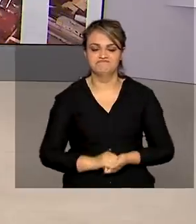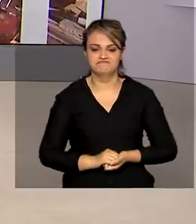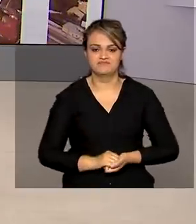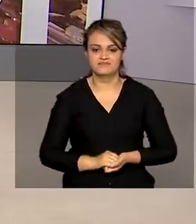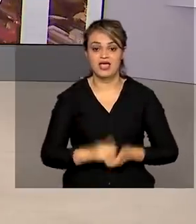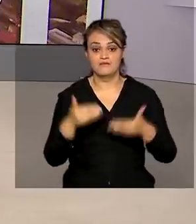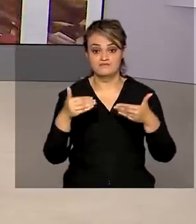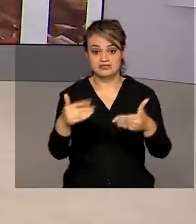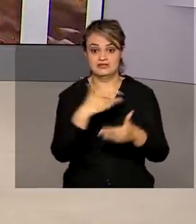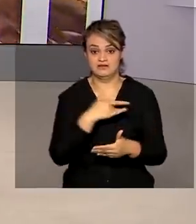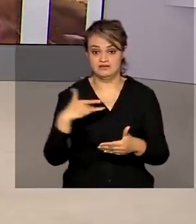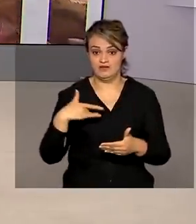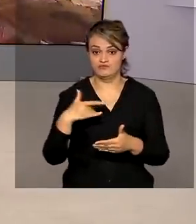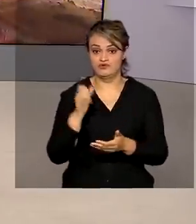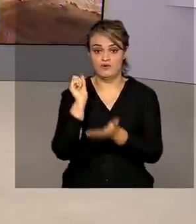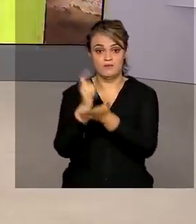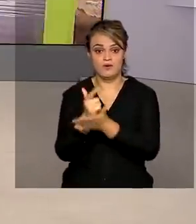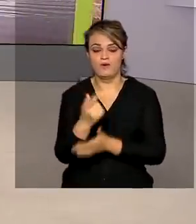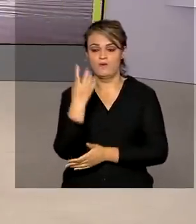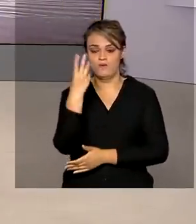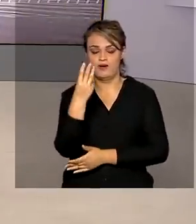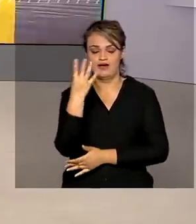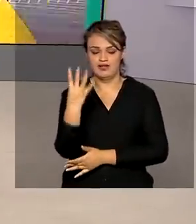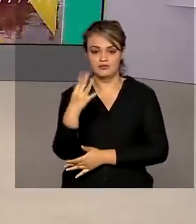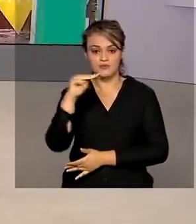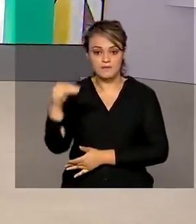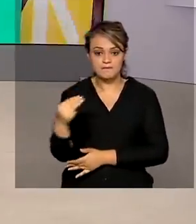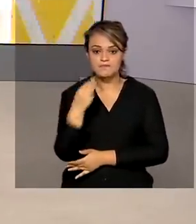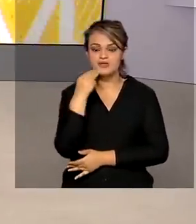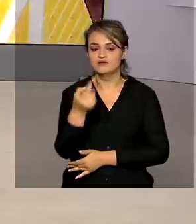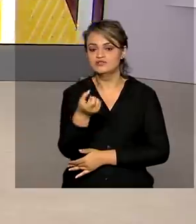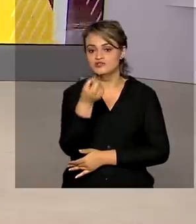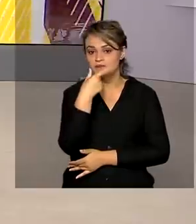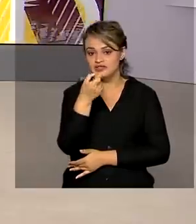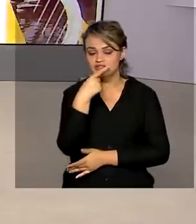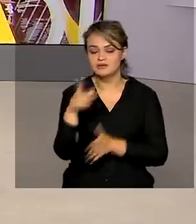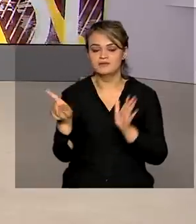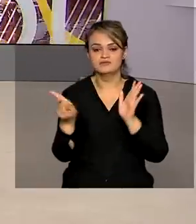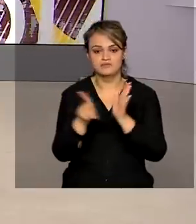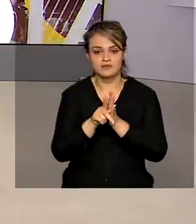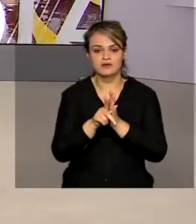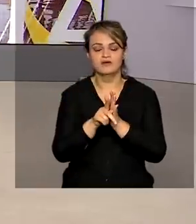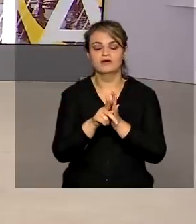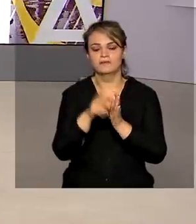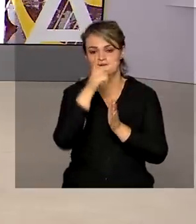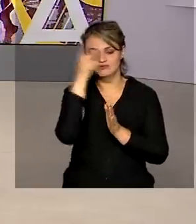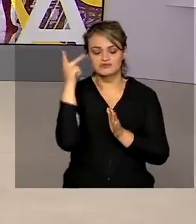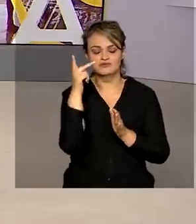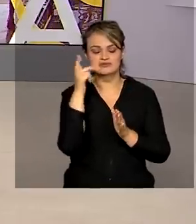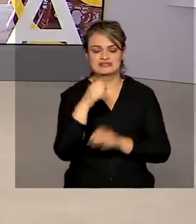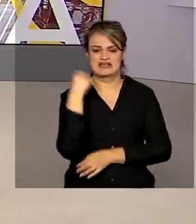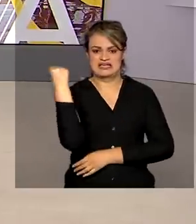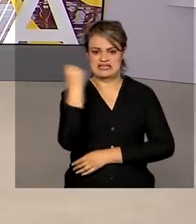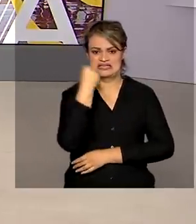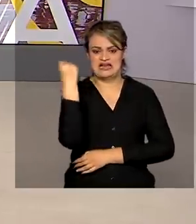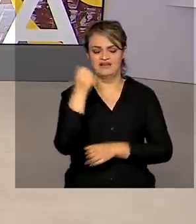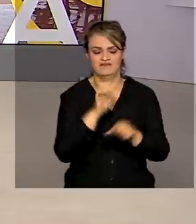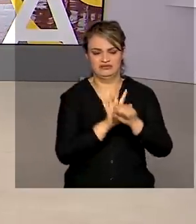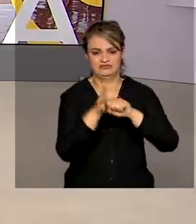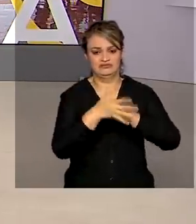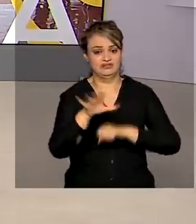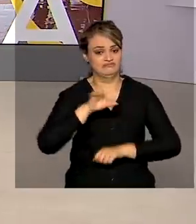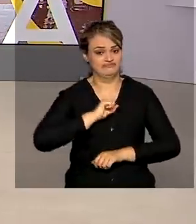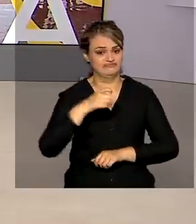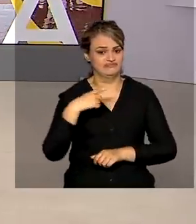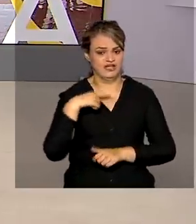Ministério da Saúde comprou 4 milhões e meio de medicamentos utilizados em pacientes que desenvolvem formas graves da Covid-19.